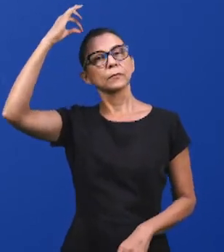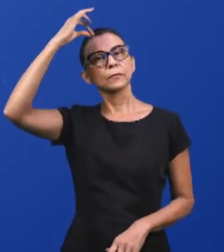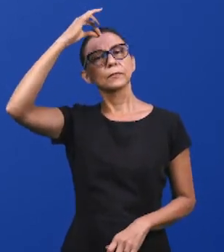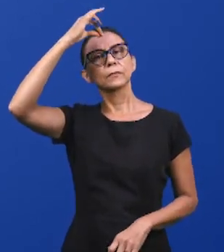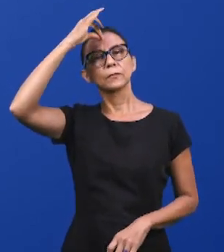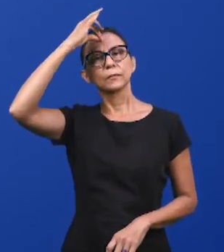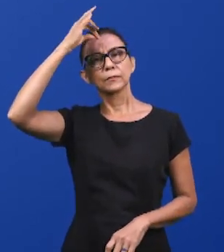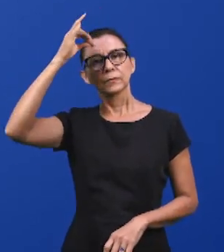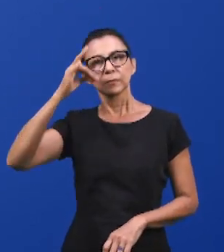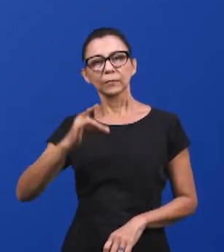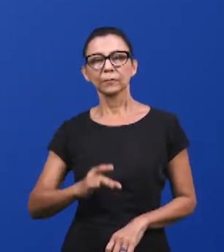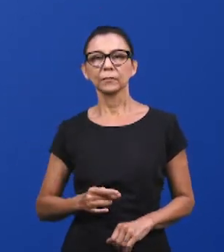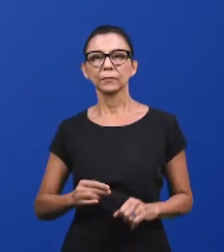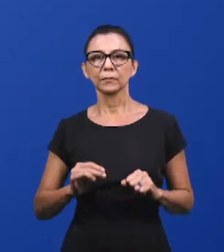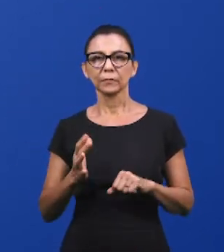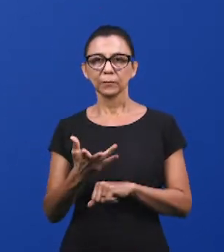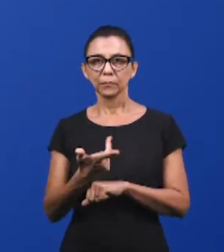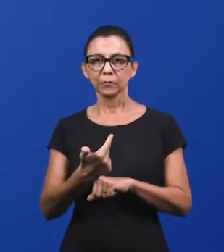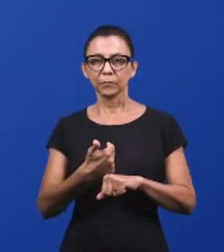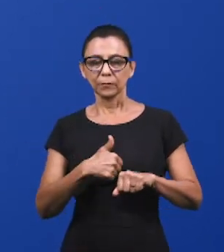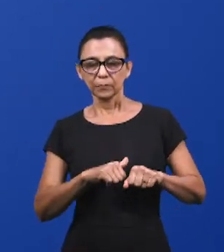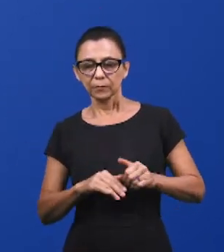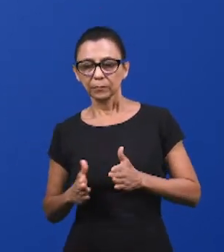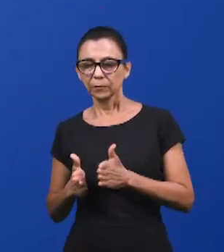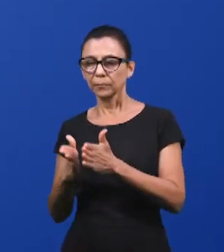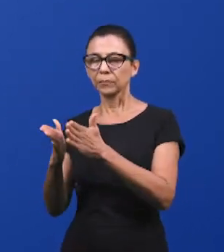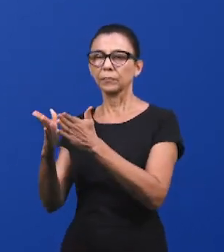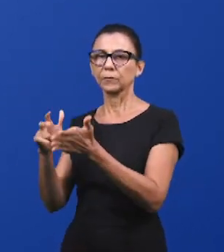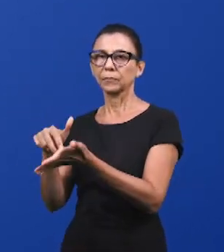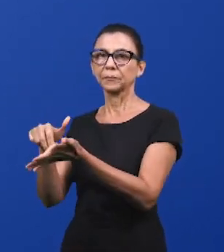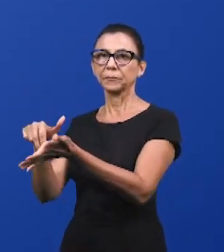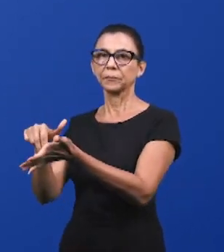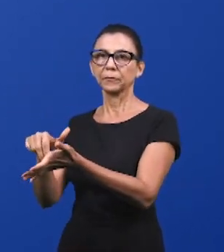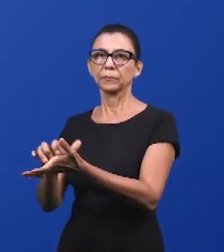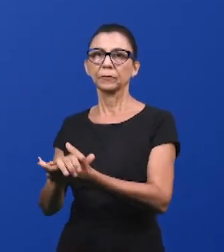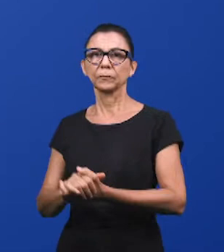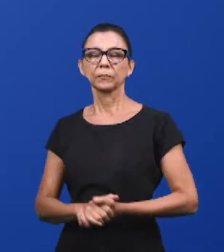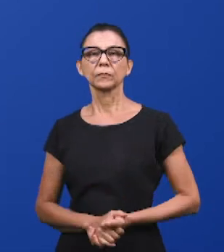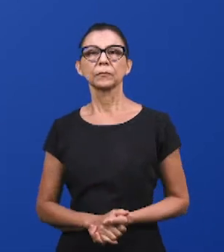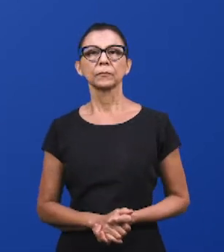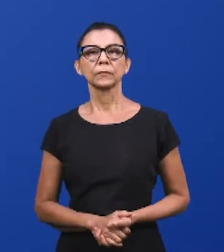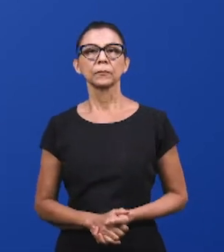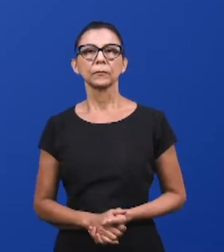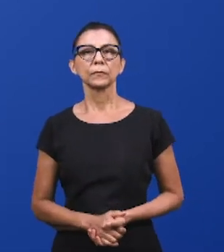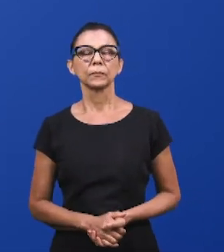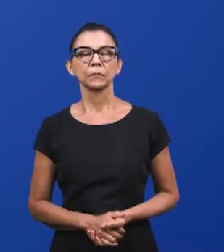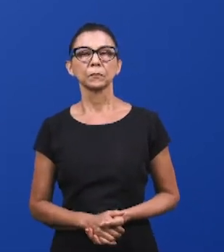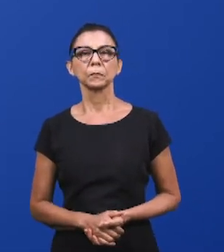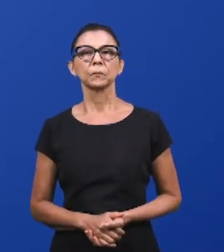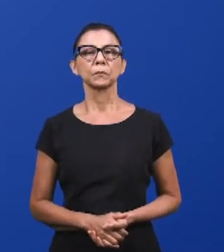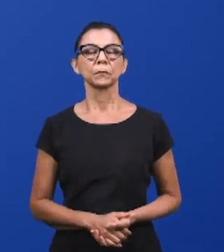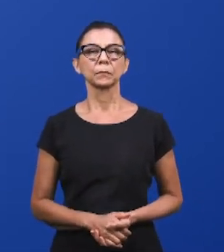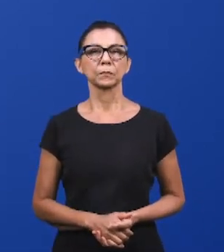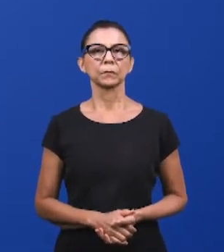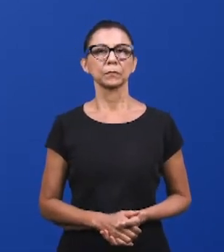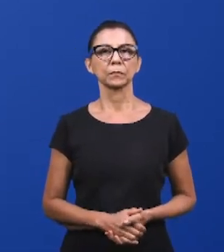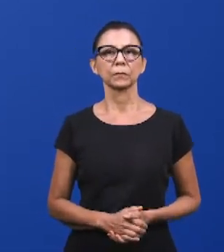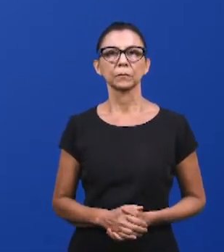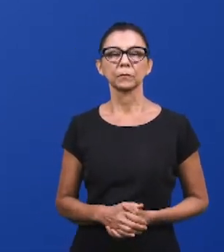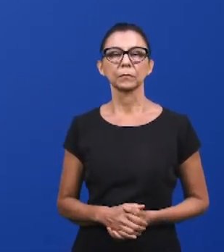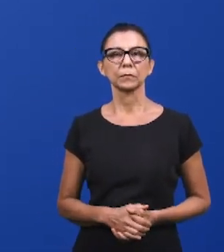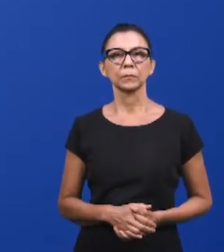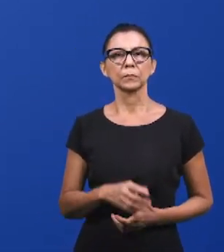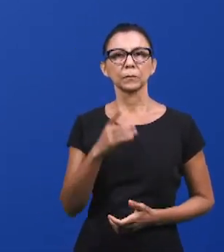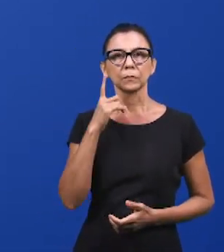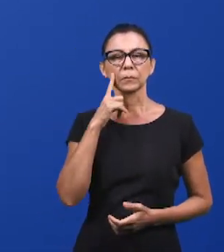para andarmos no caminho. E nós podemos até nos referir à Palavra do Senhor, que está na primeira